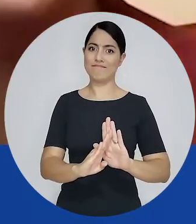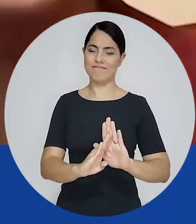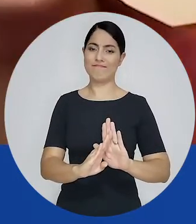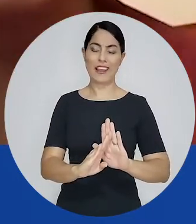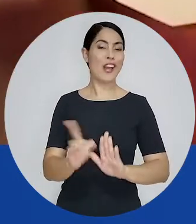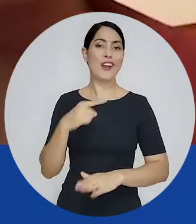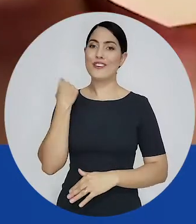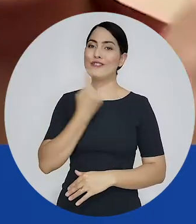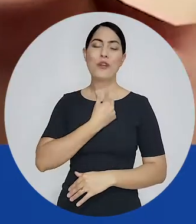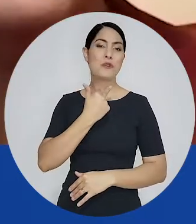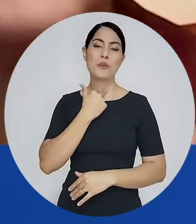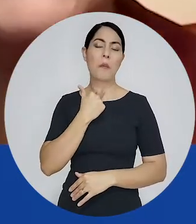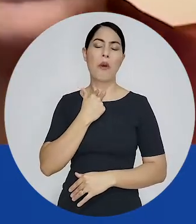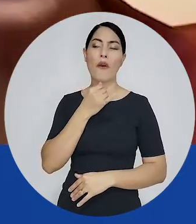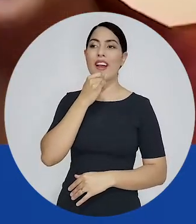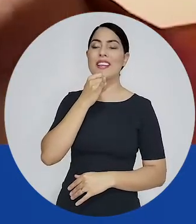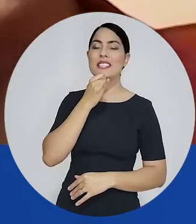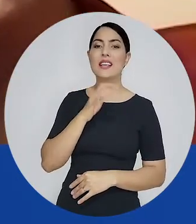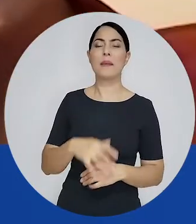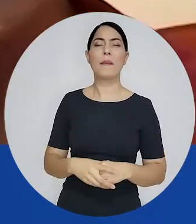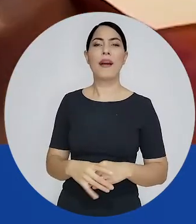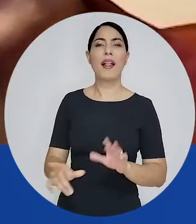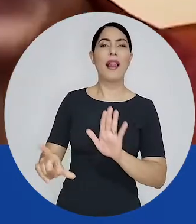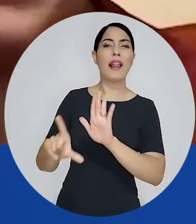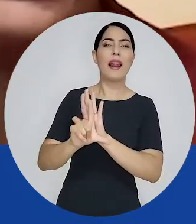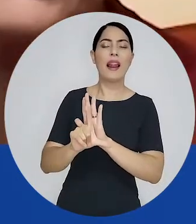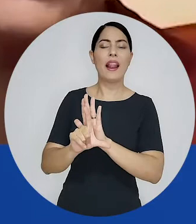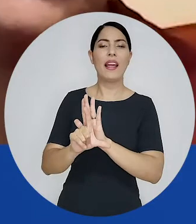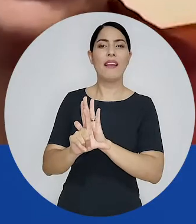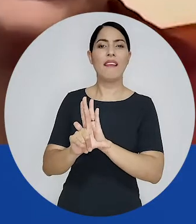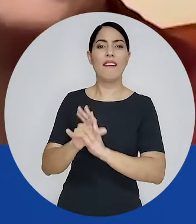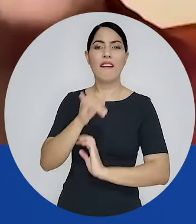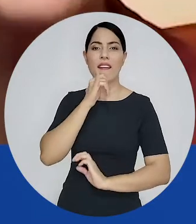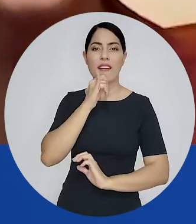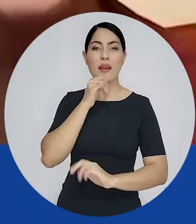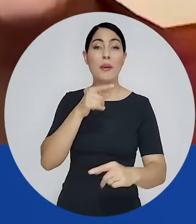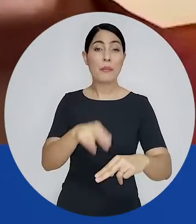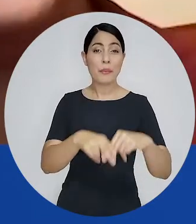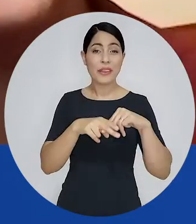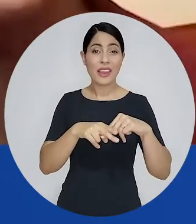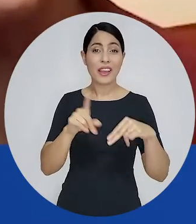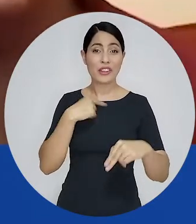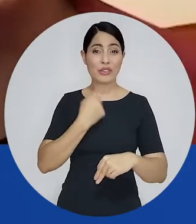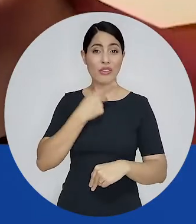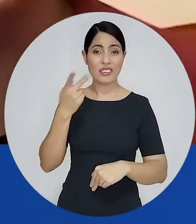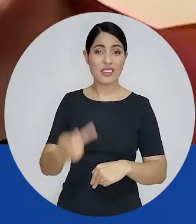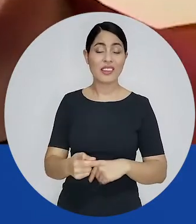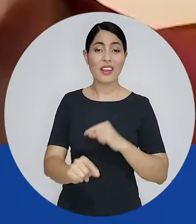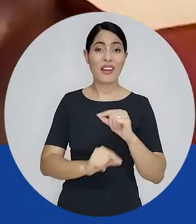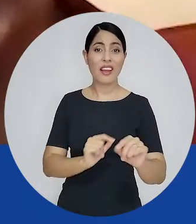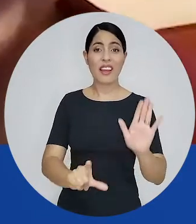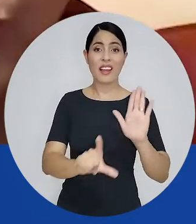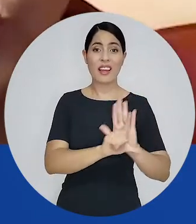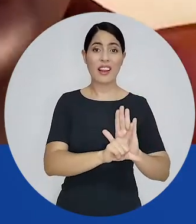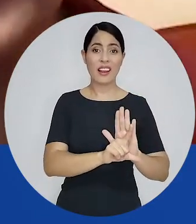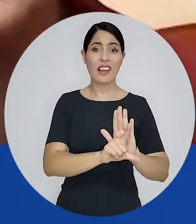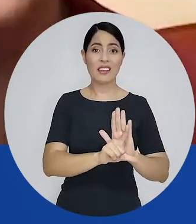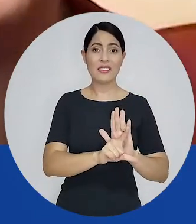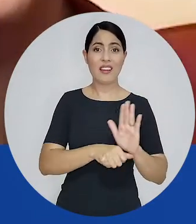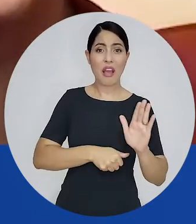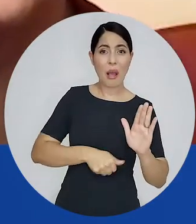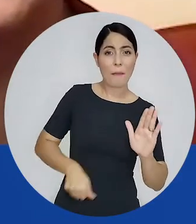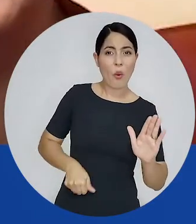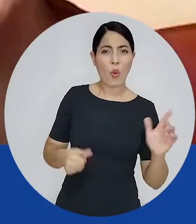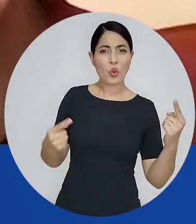Nós não vamos poder fazer só leis, sabe? A lei que eu chamo, grande problema do Brasil é a lei contra a gota.